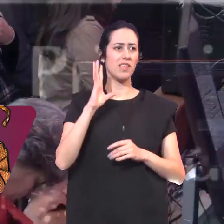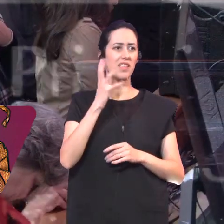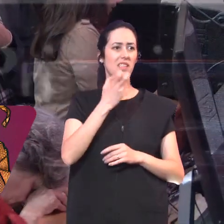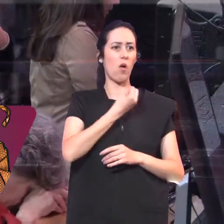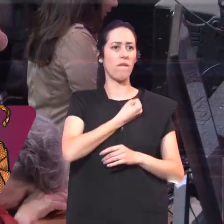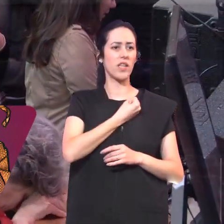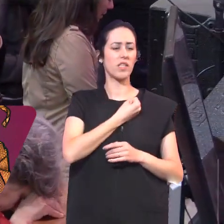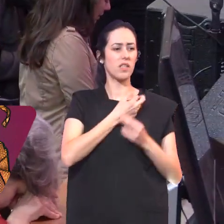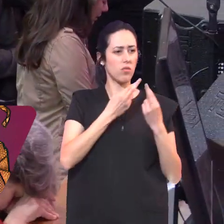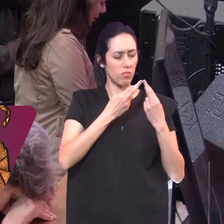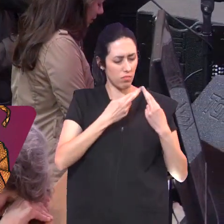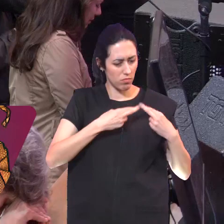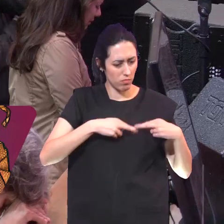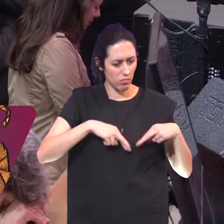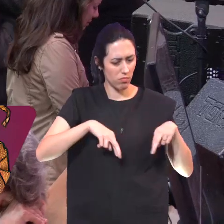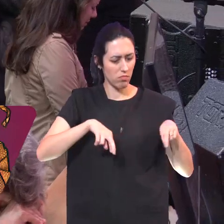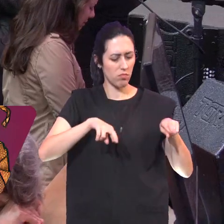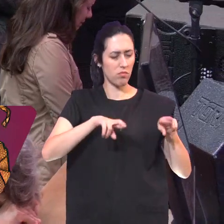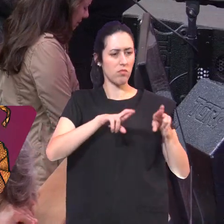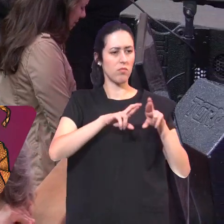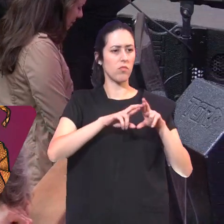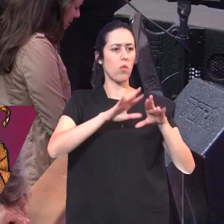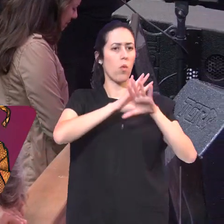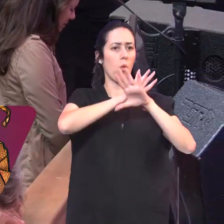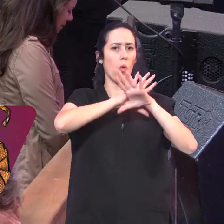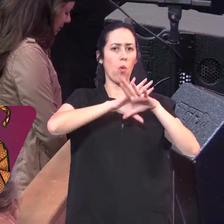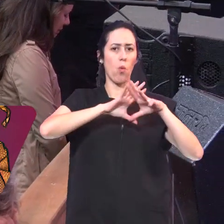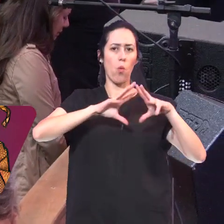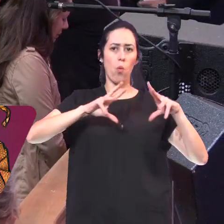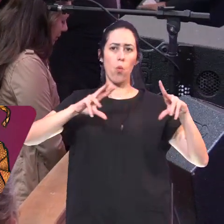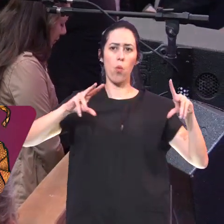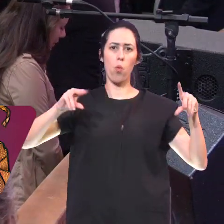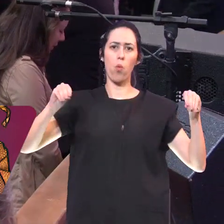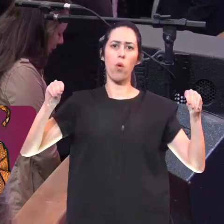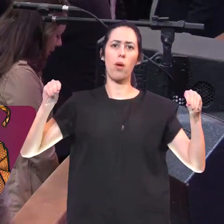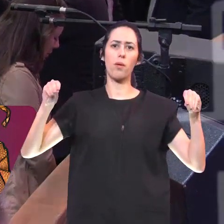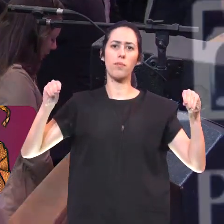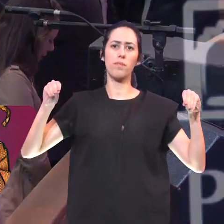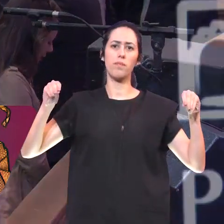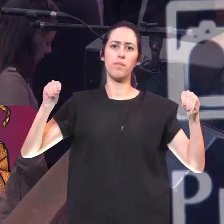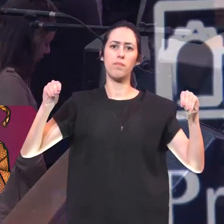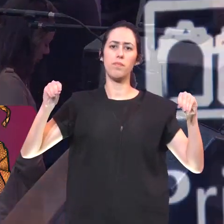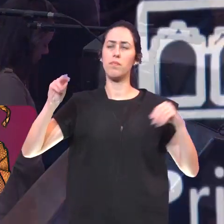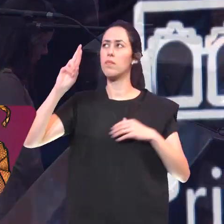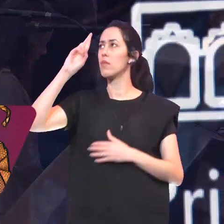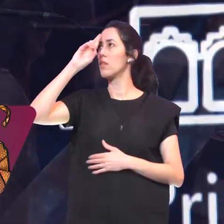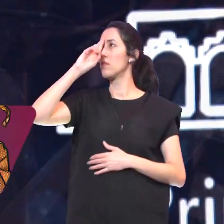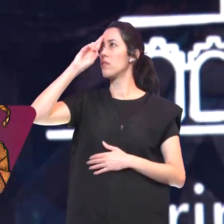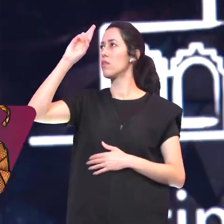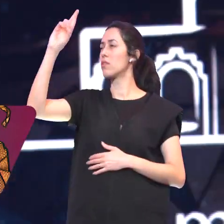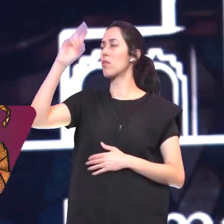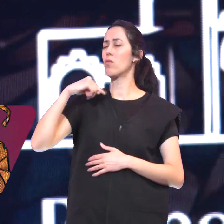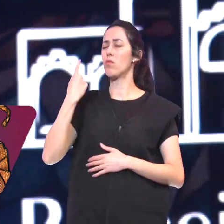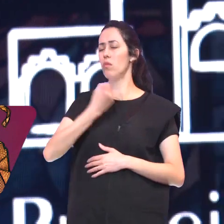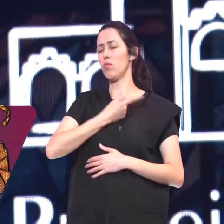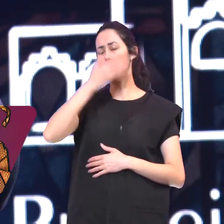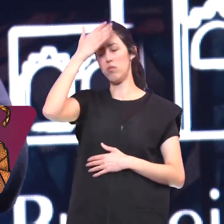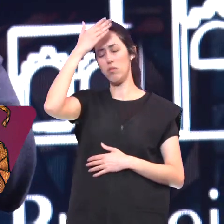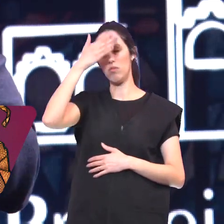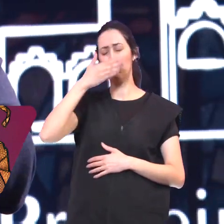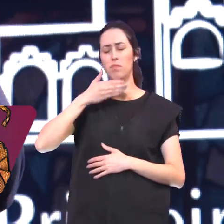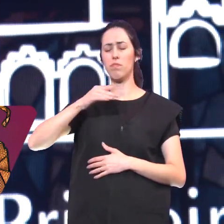A cura O mover de Deus Senhor Nós estamos Na Tua presença